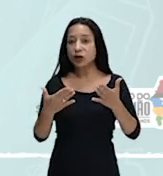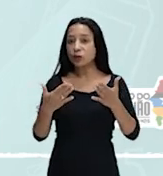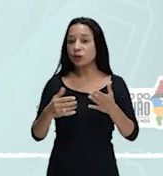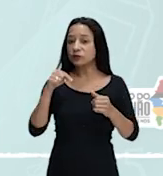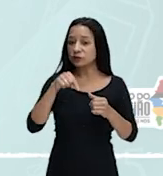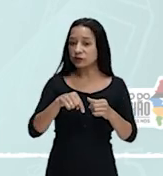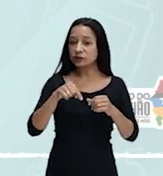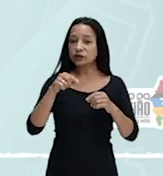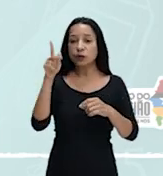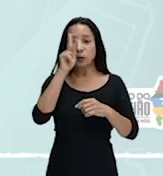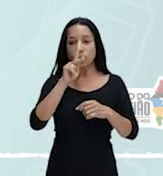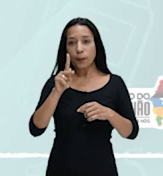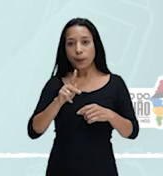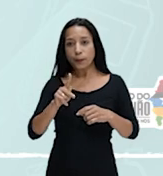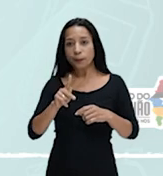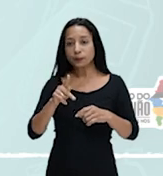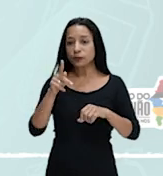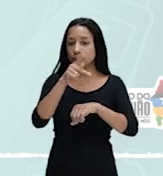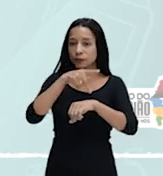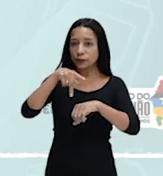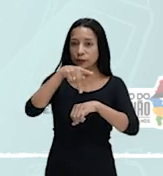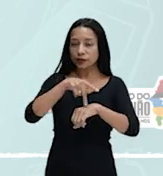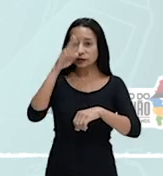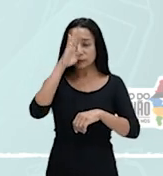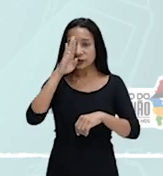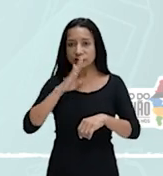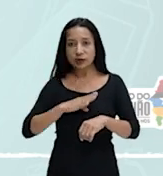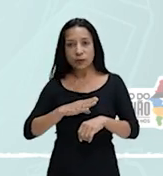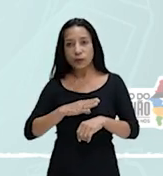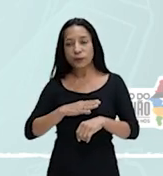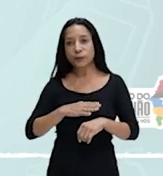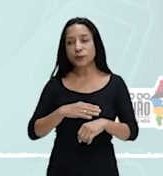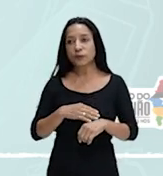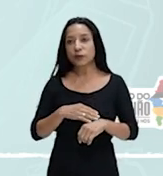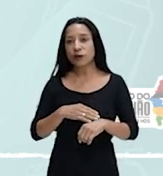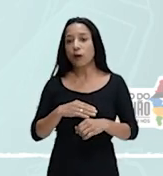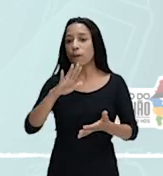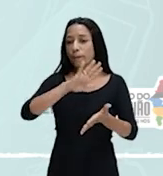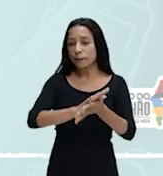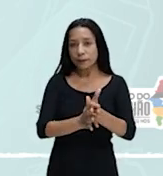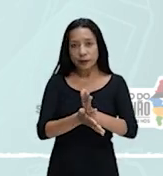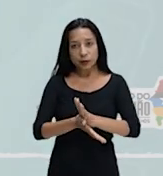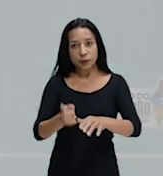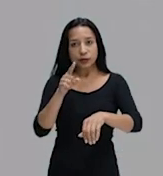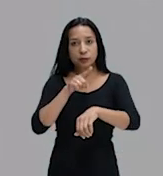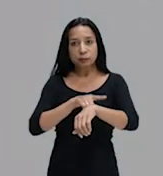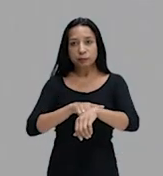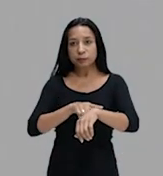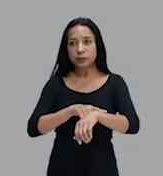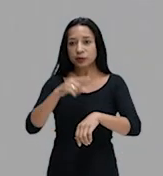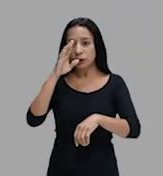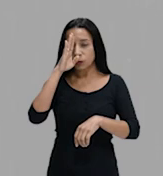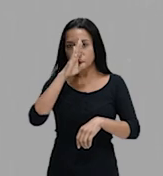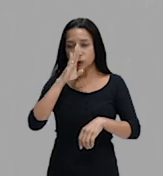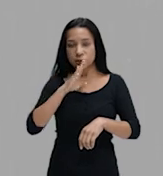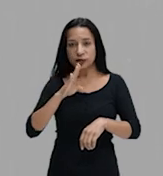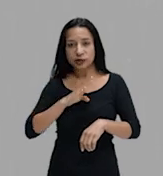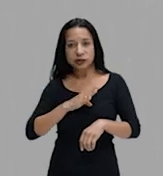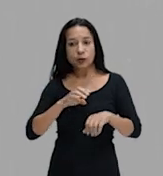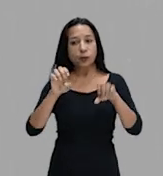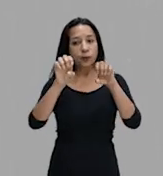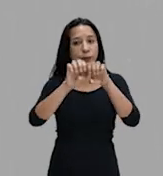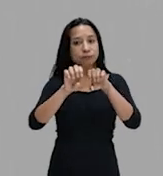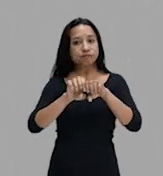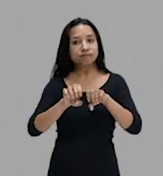em nosso país. Infelizmente o preconceito racial no Brasil ele é estrutural